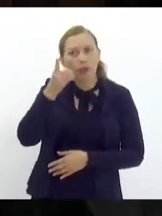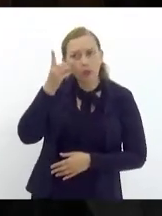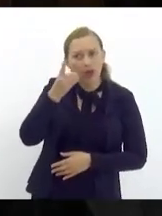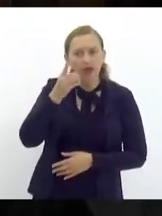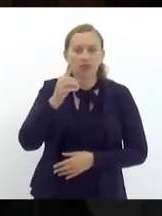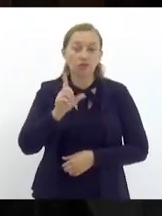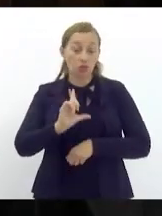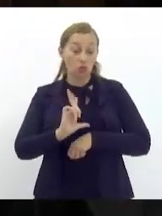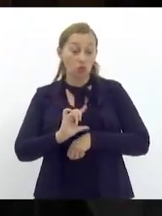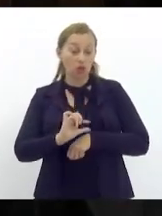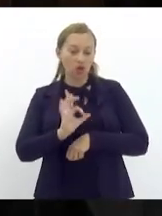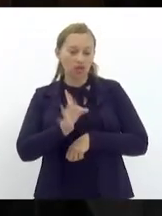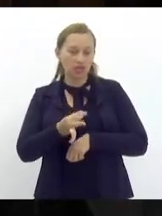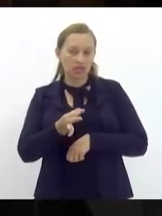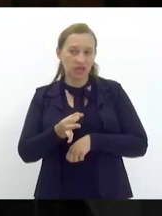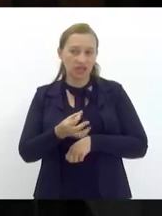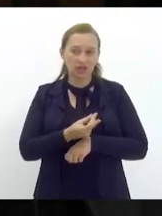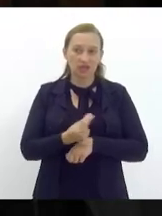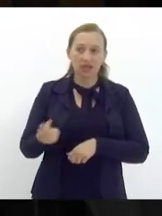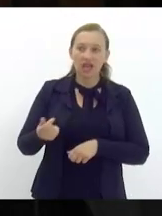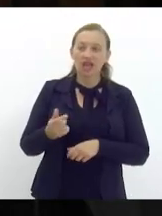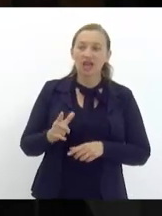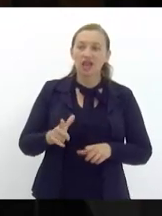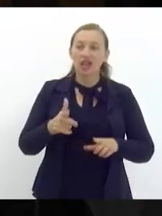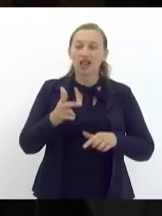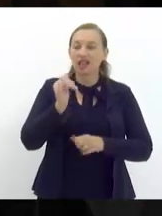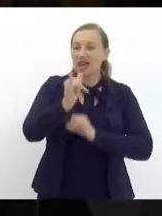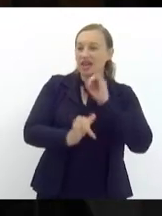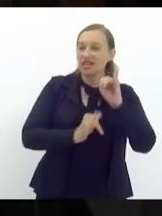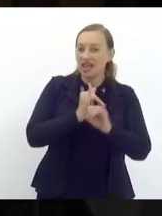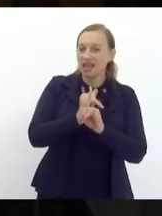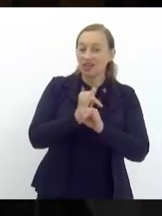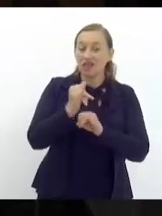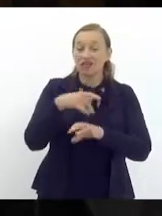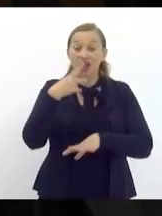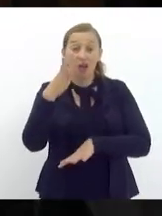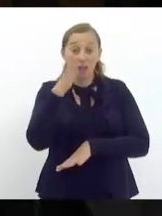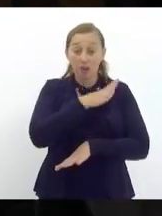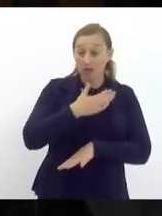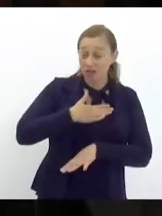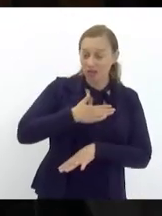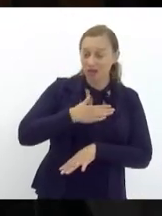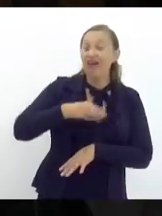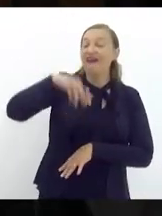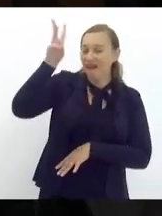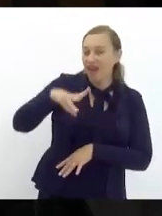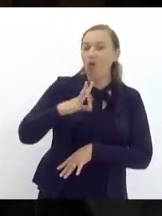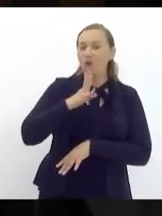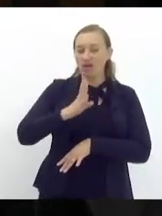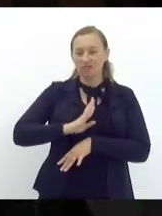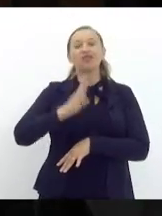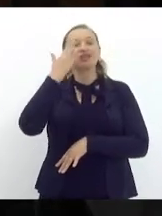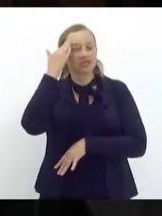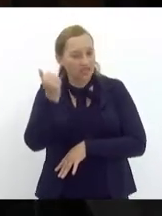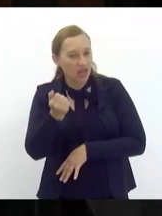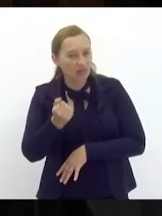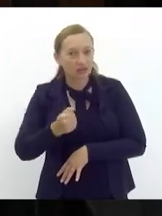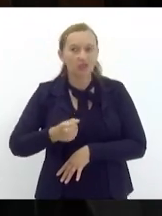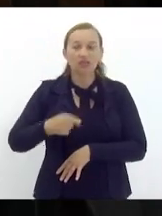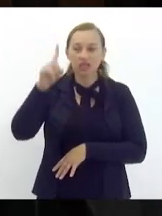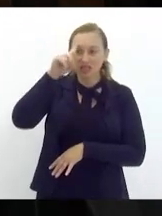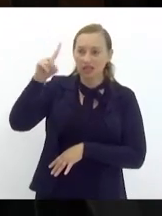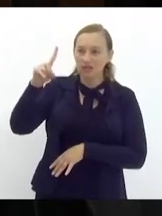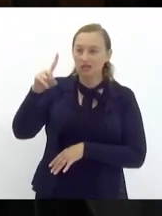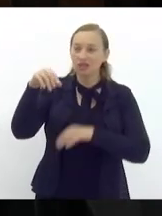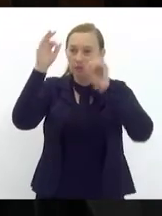horas contadas e para a internet tentar falar mal de mim e denigrir-me mais porque quem me conhece sabe quem eu sou Deus abençoe a todos